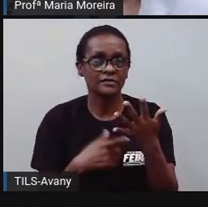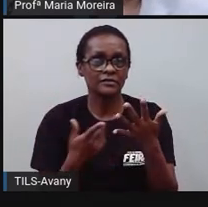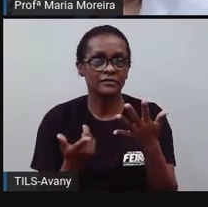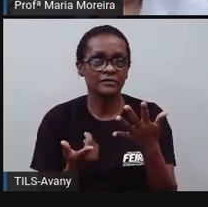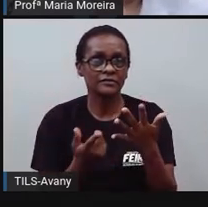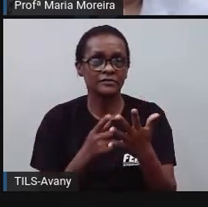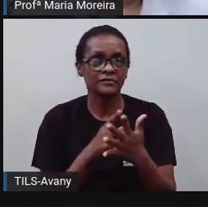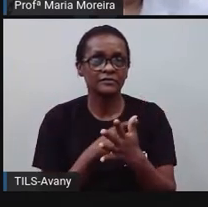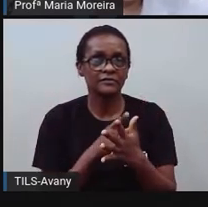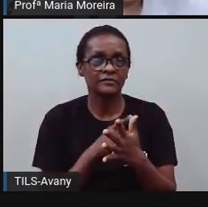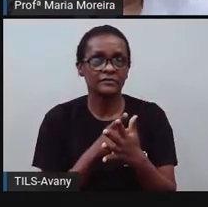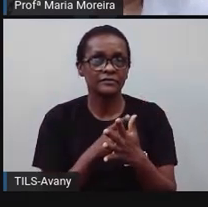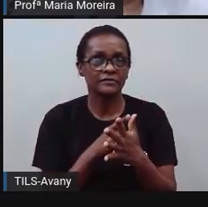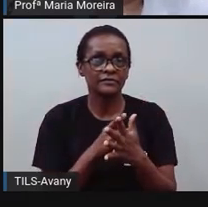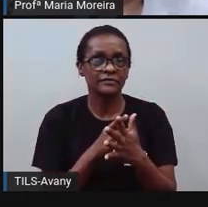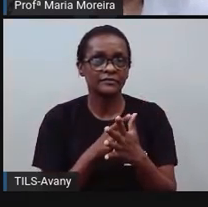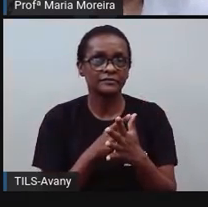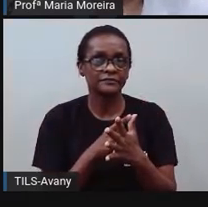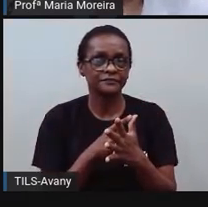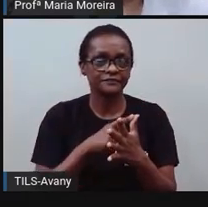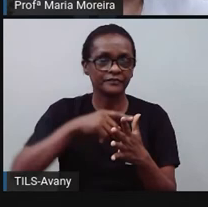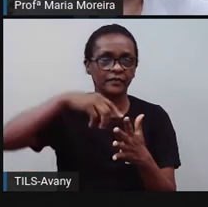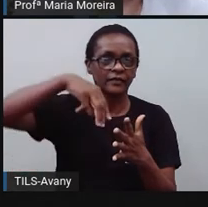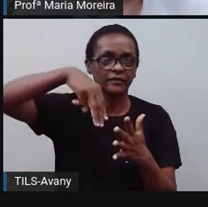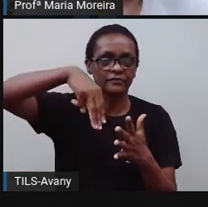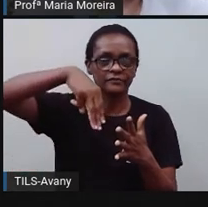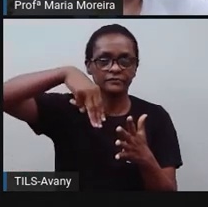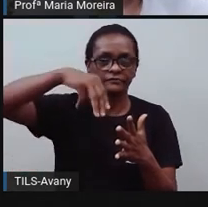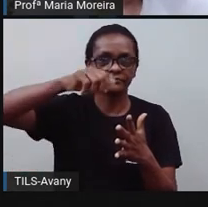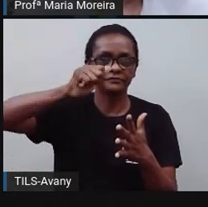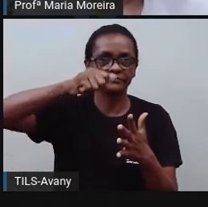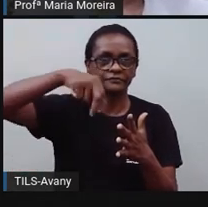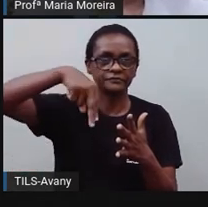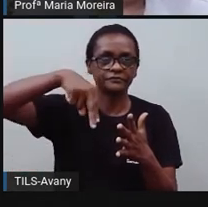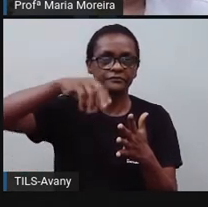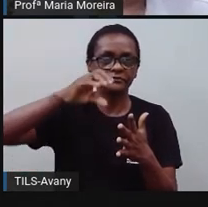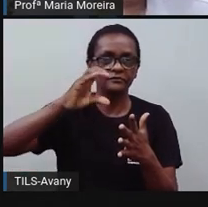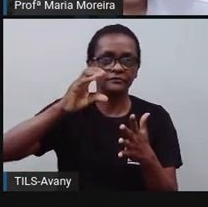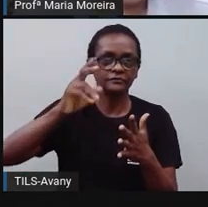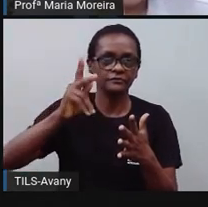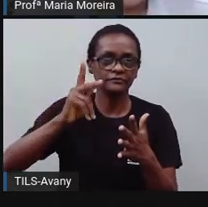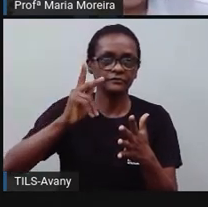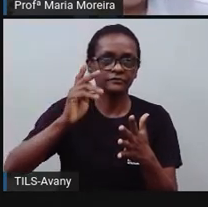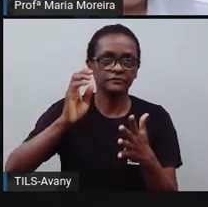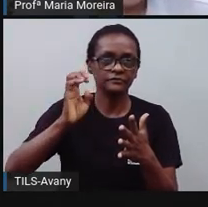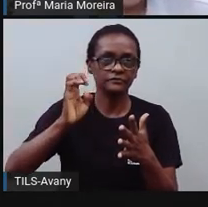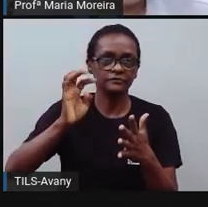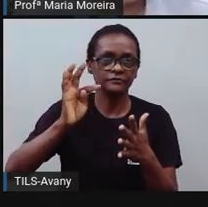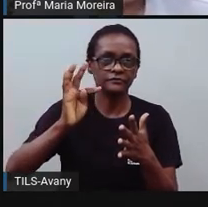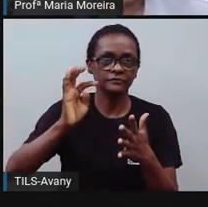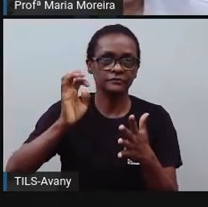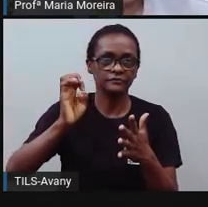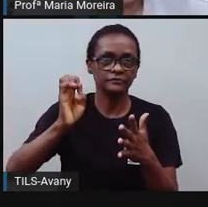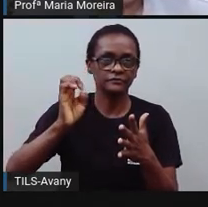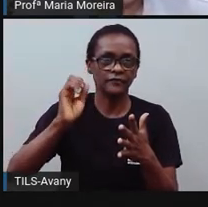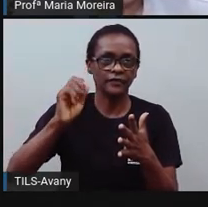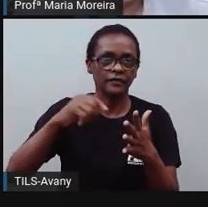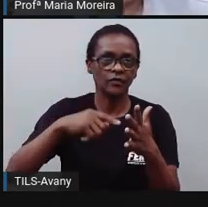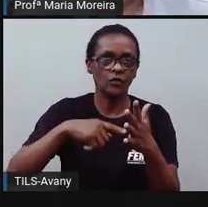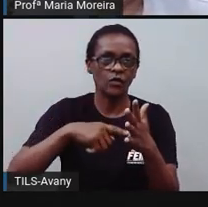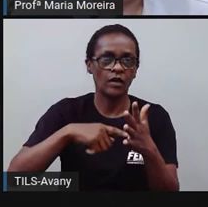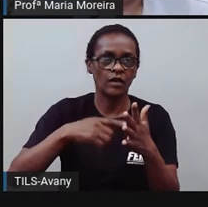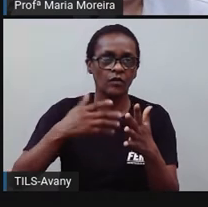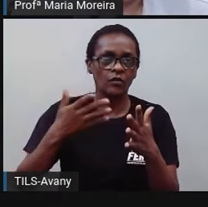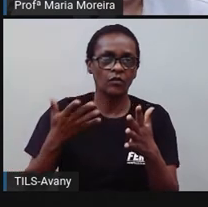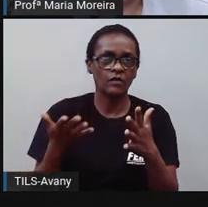manchete, olha, resume a notícia em poucas linhas. E tem o objetivo, olha, e tem